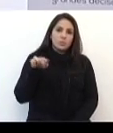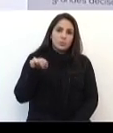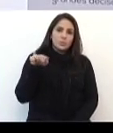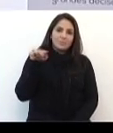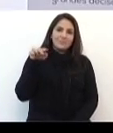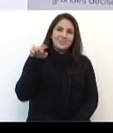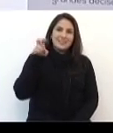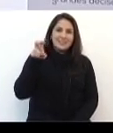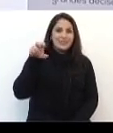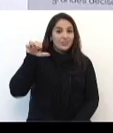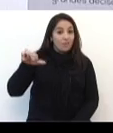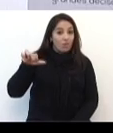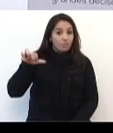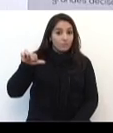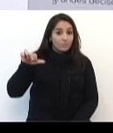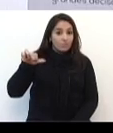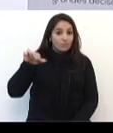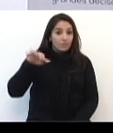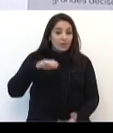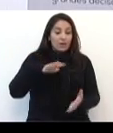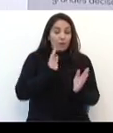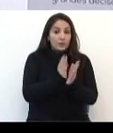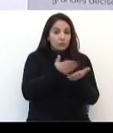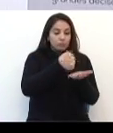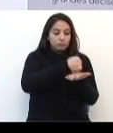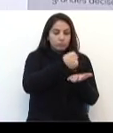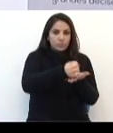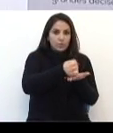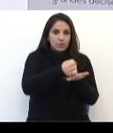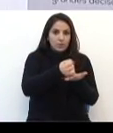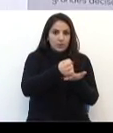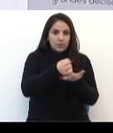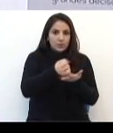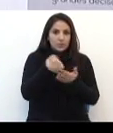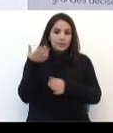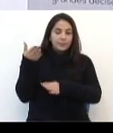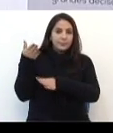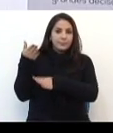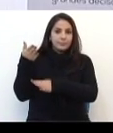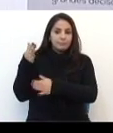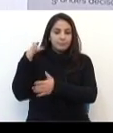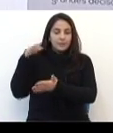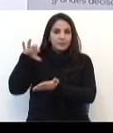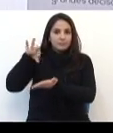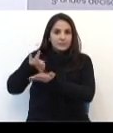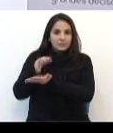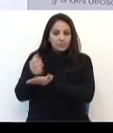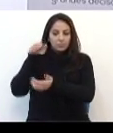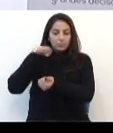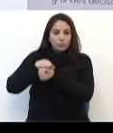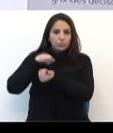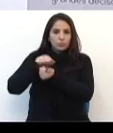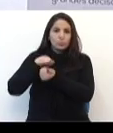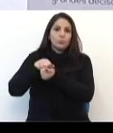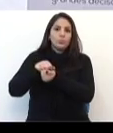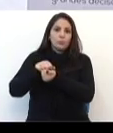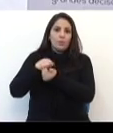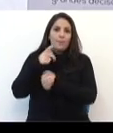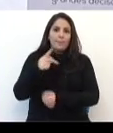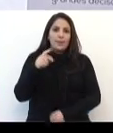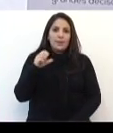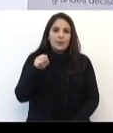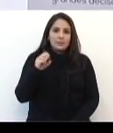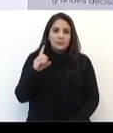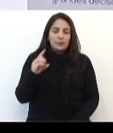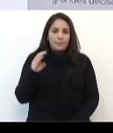ao cartório eleitoral, e me filei junto ao PSDB às 16h45. No dia 1º de abril, informei